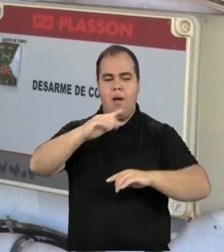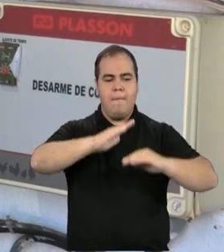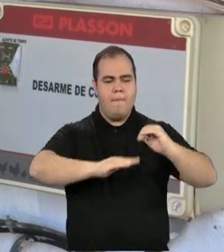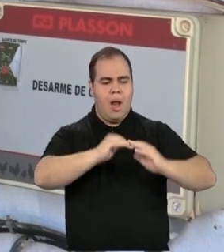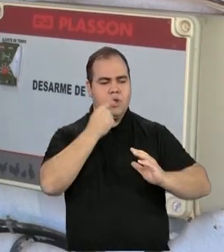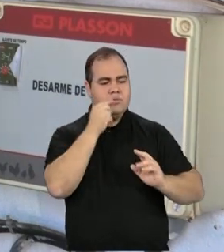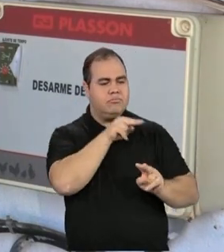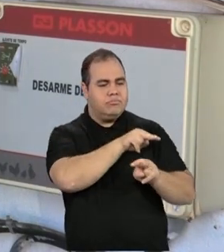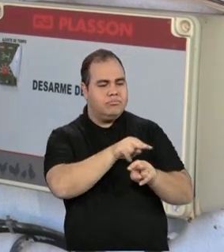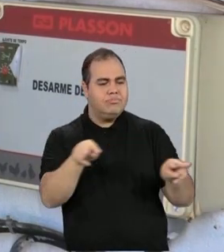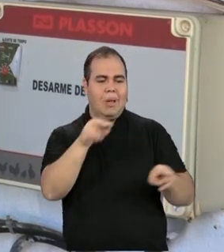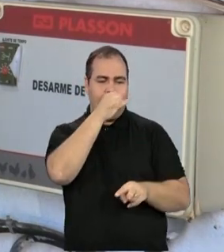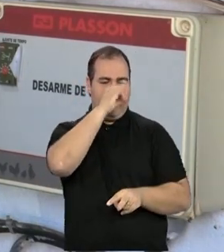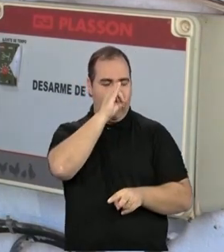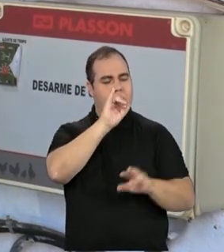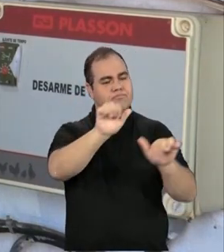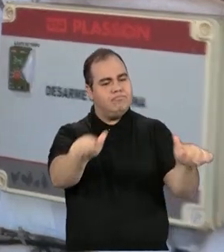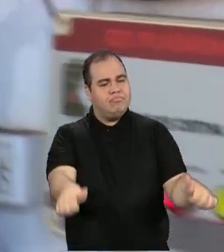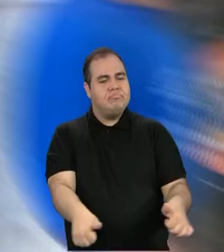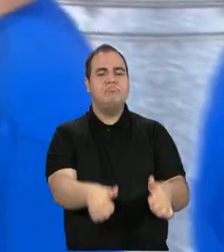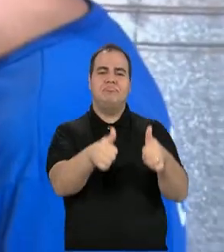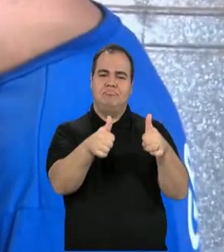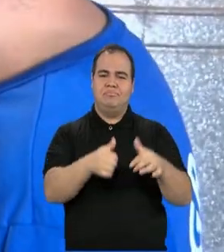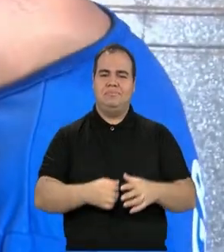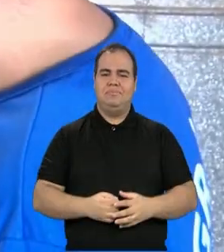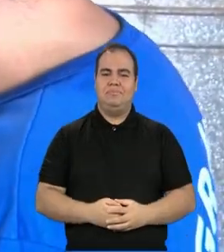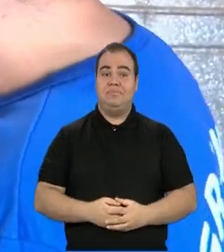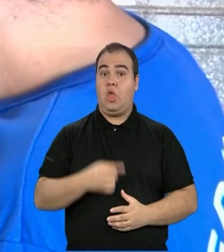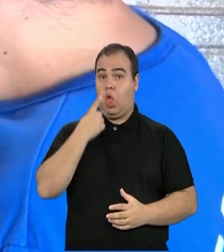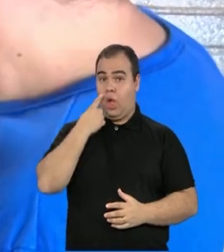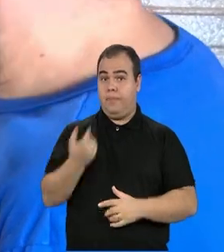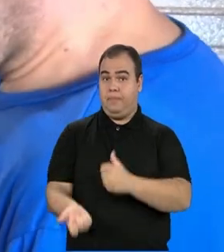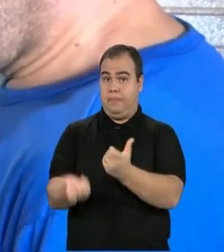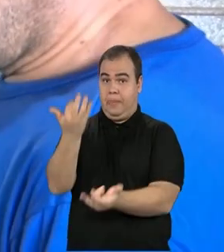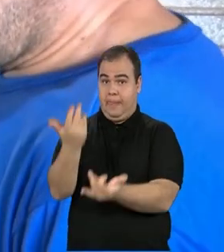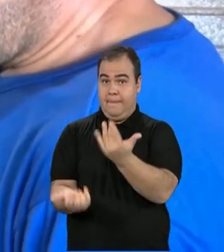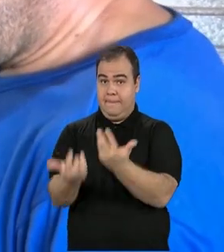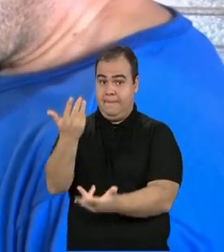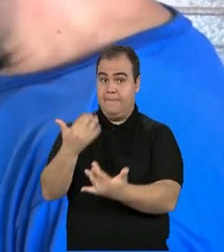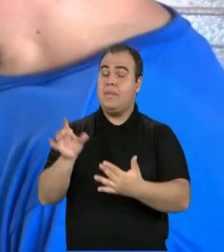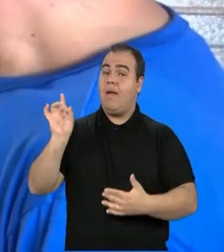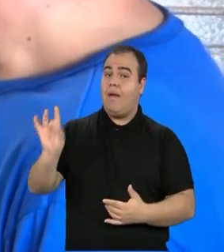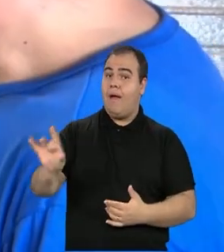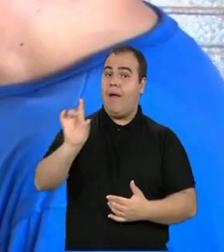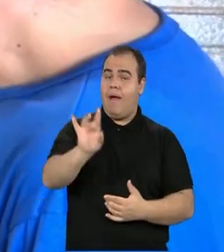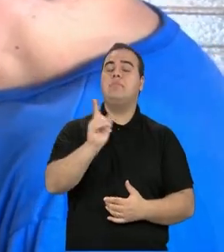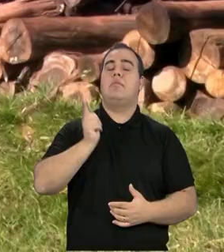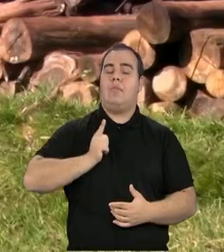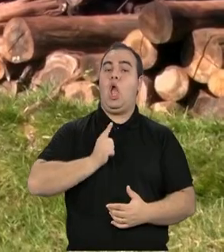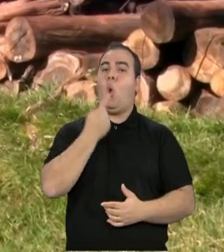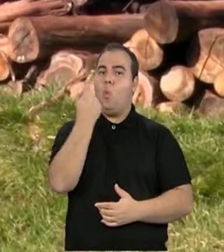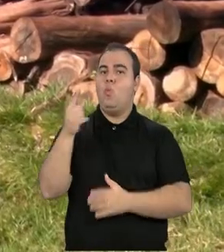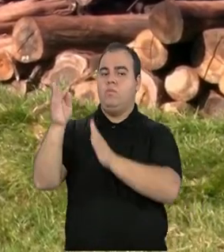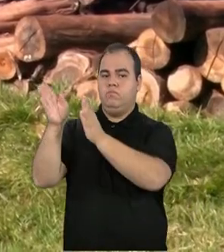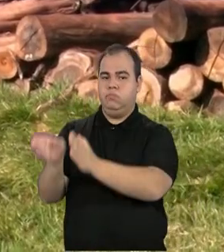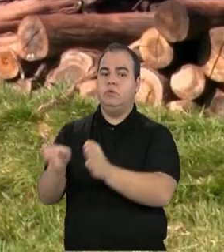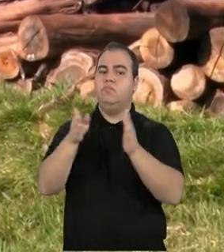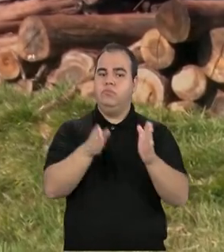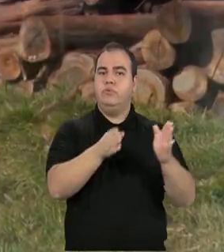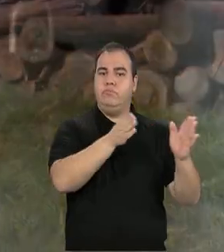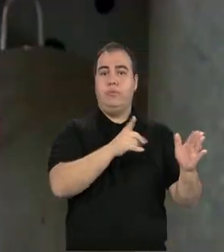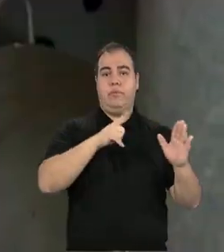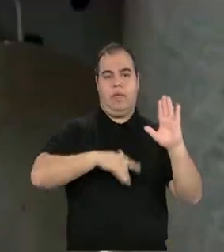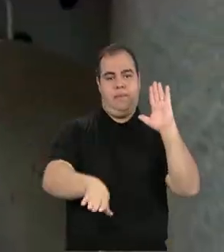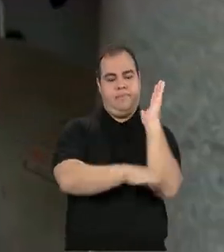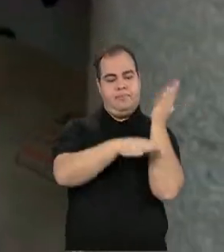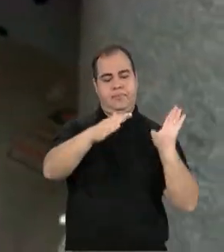buscando o melhor desempenho dos animais. Então isso daqui é uma fornalha, cada galpão tem uma fornalha dessa, abastecido a lenha e a pellet.